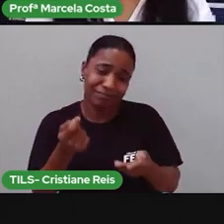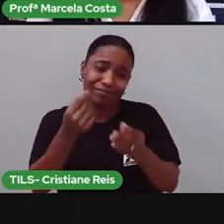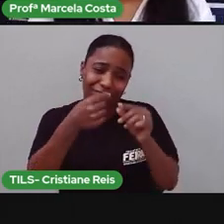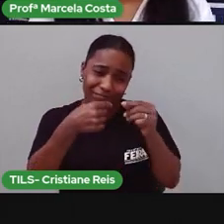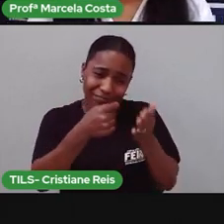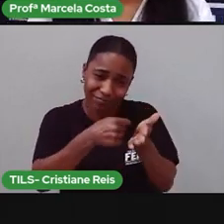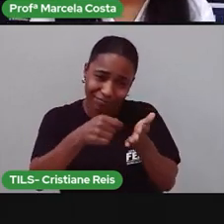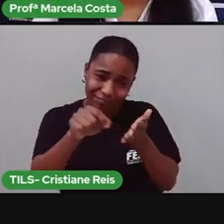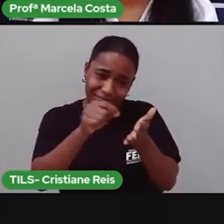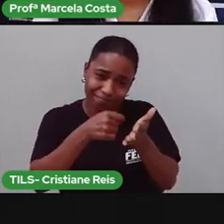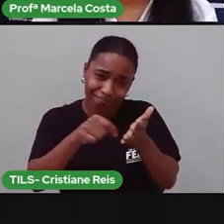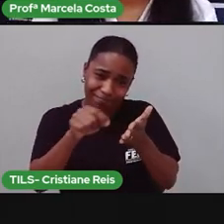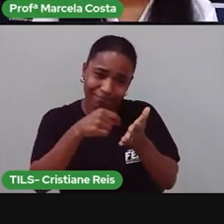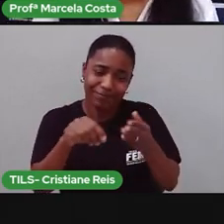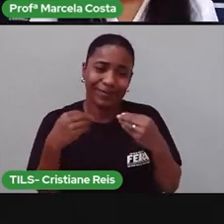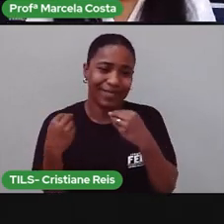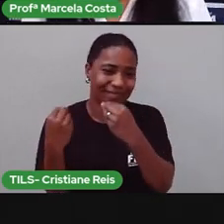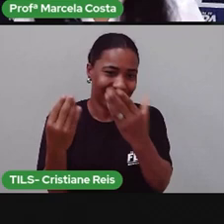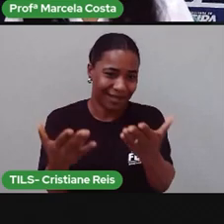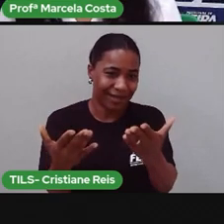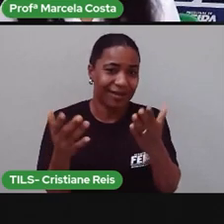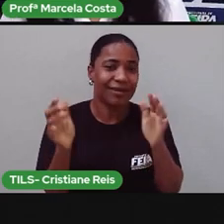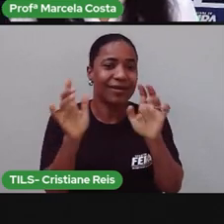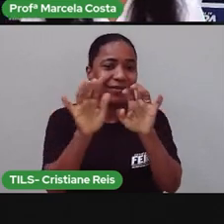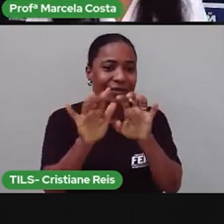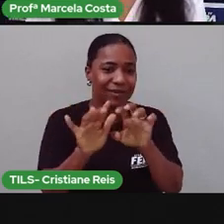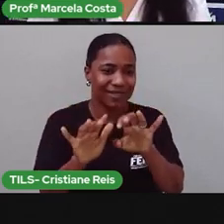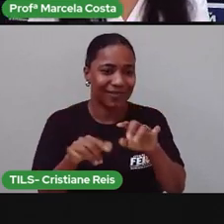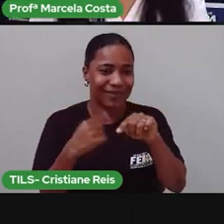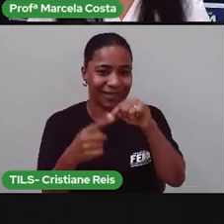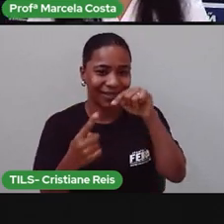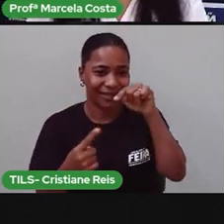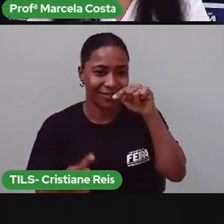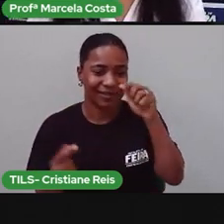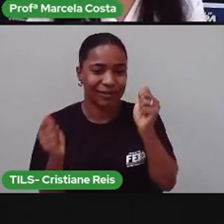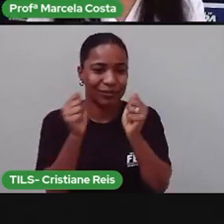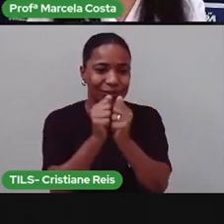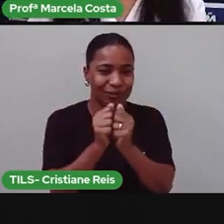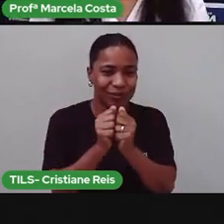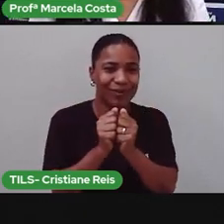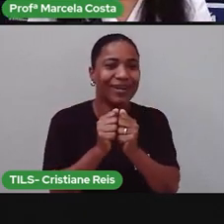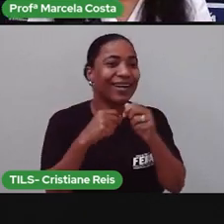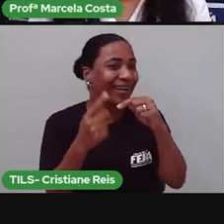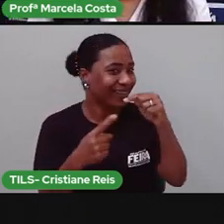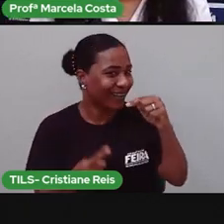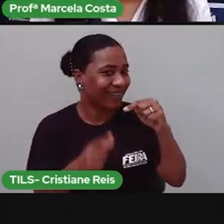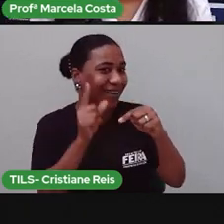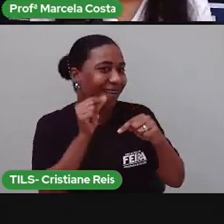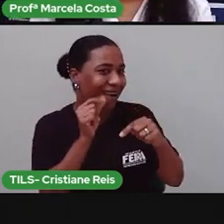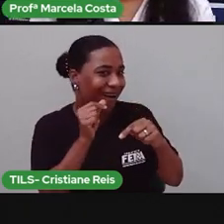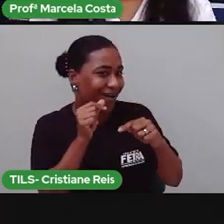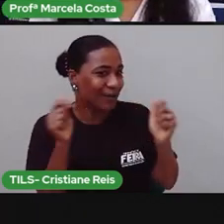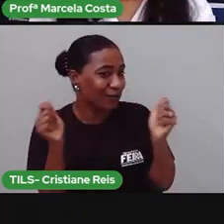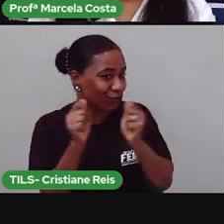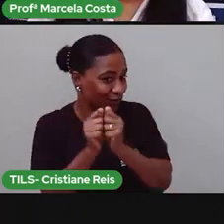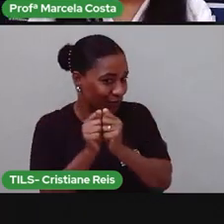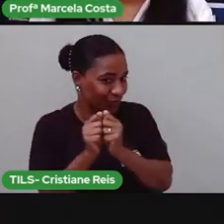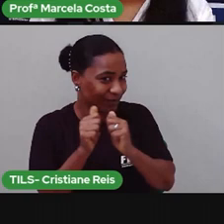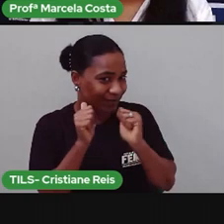Vamos escrever juntos. Caderno na mesa, lápis. Vamos e acompanha.